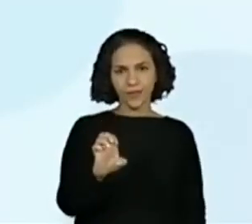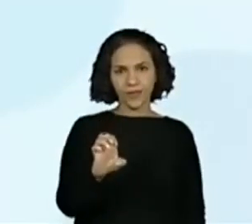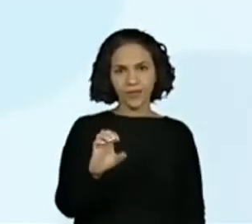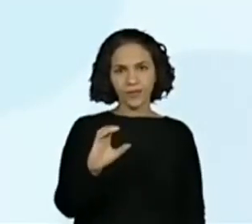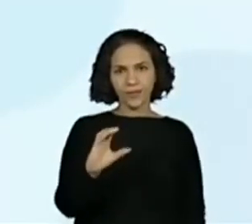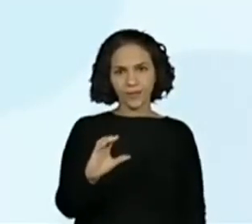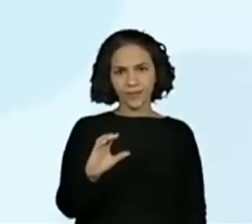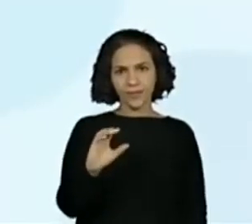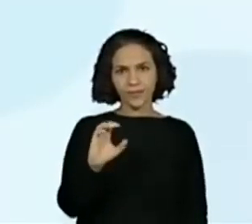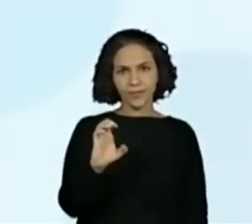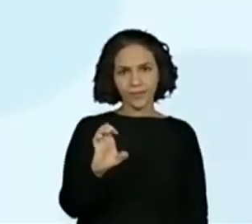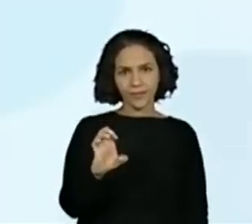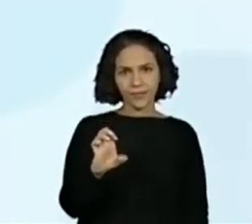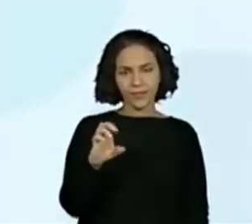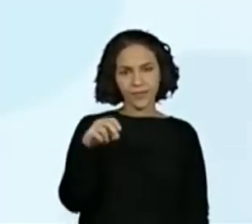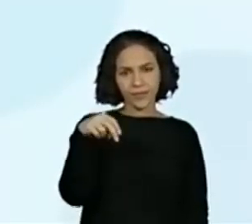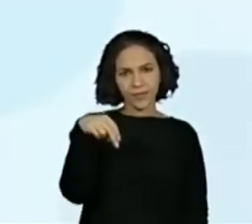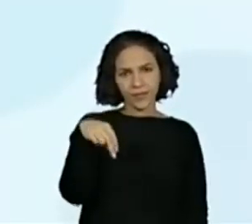Novecentos.